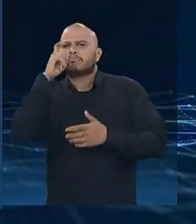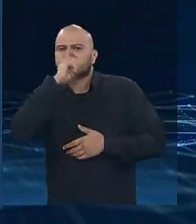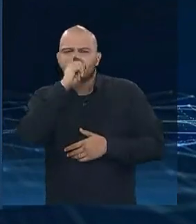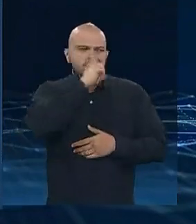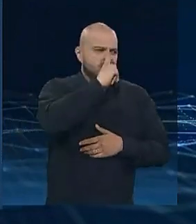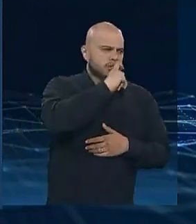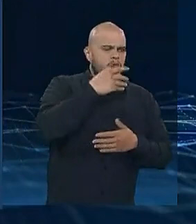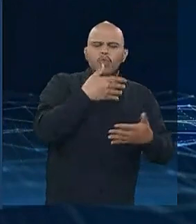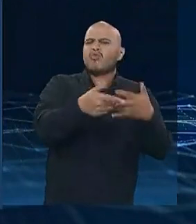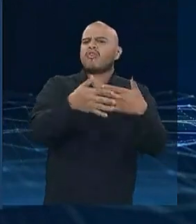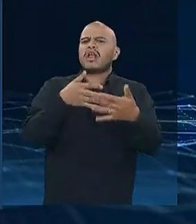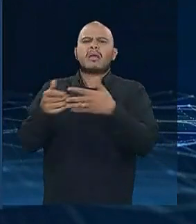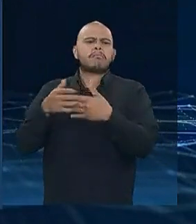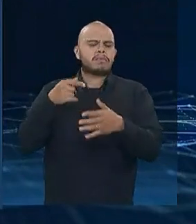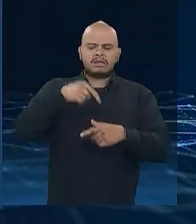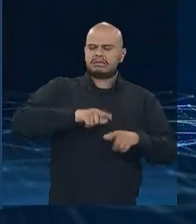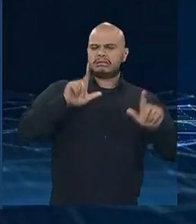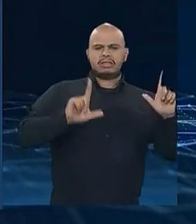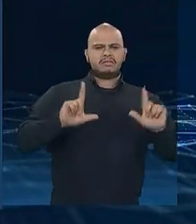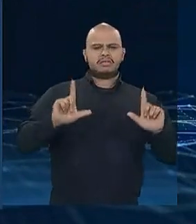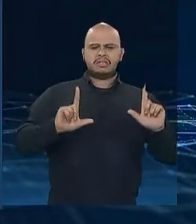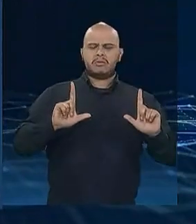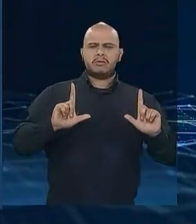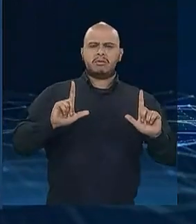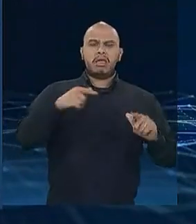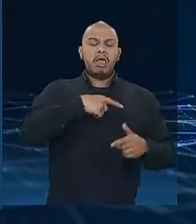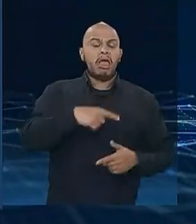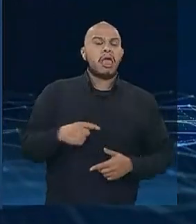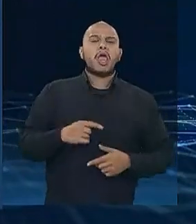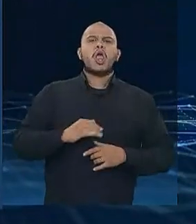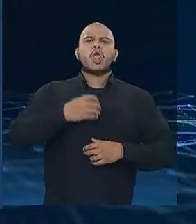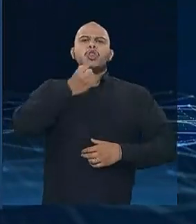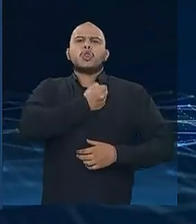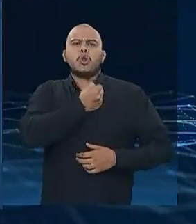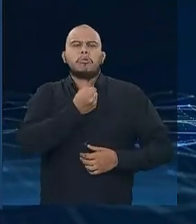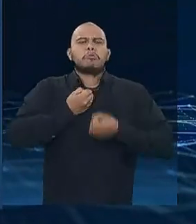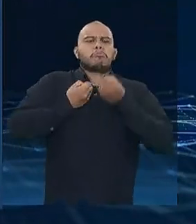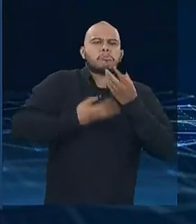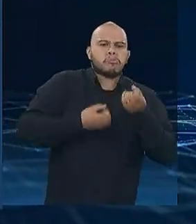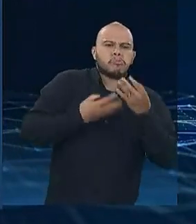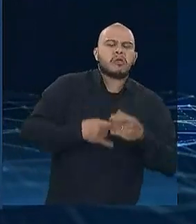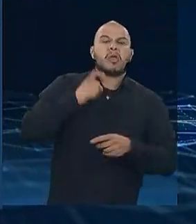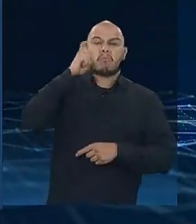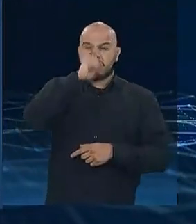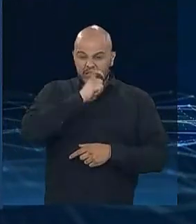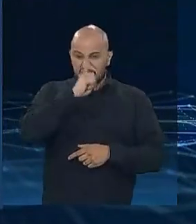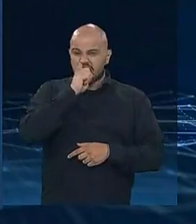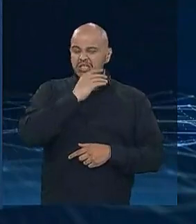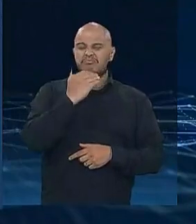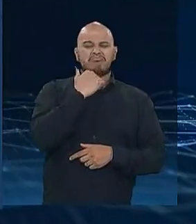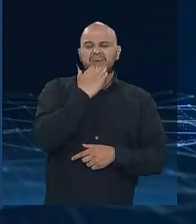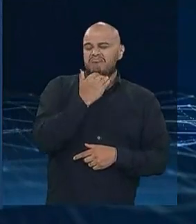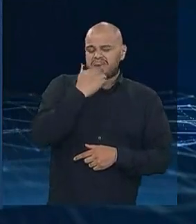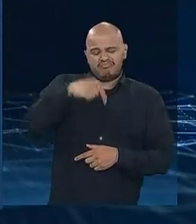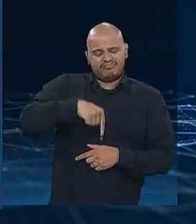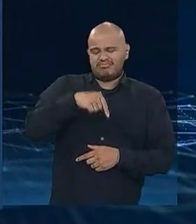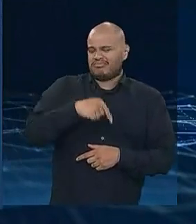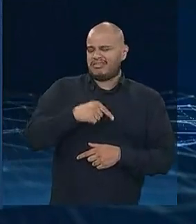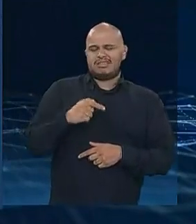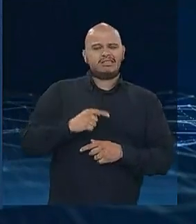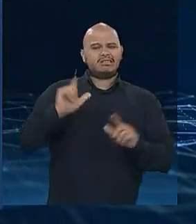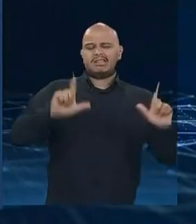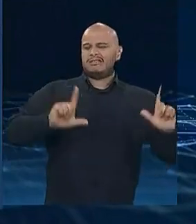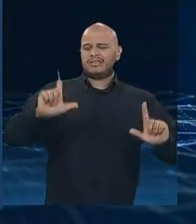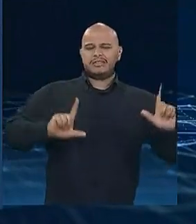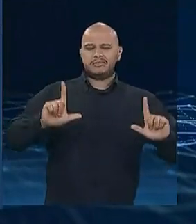pena a televisão. Citar números que são mentirosos também não compensa na televisão. Aqui é importante a gente citar